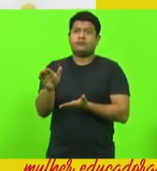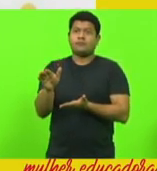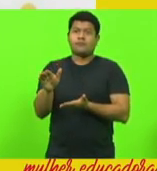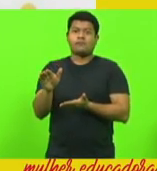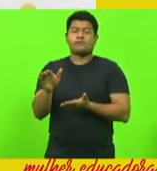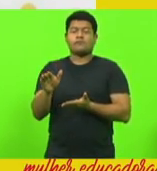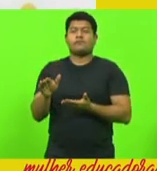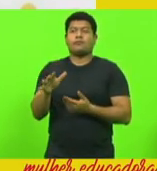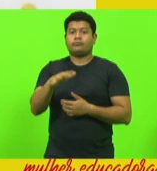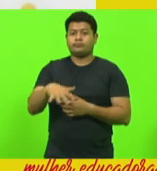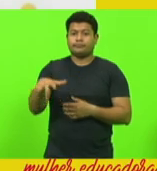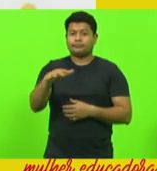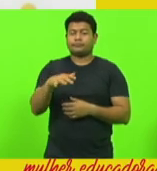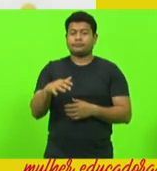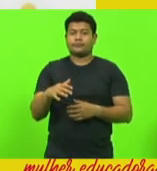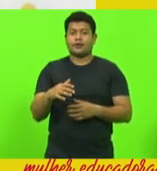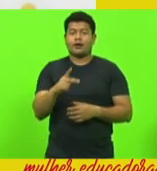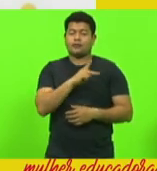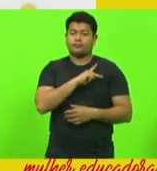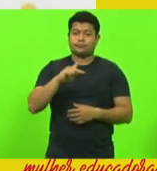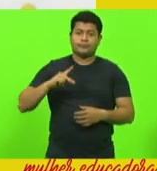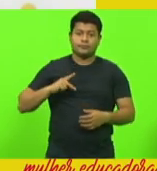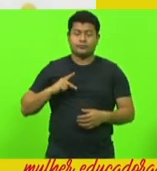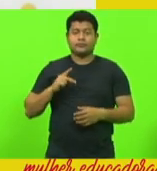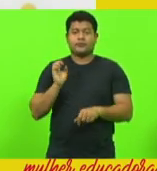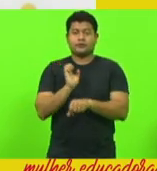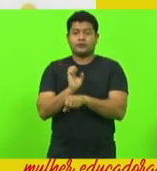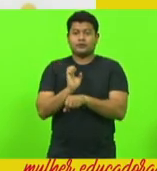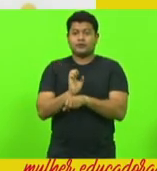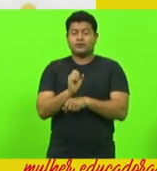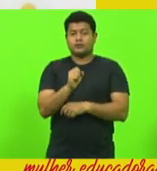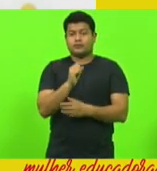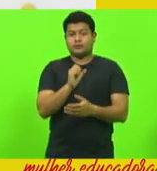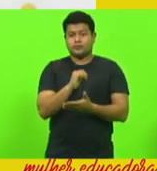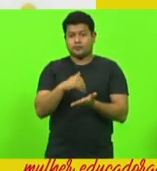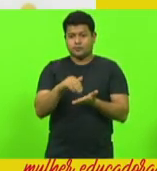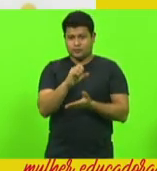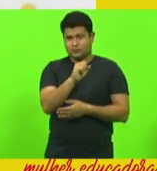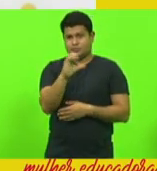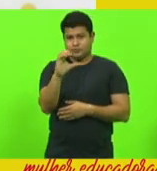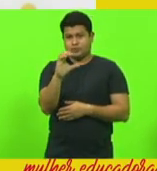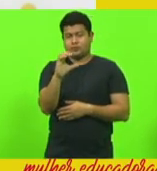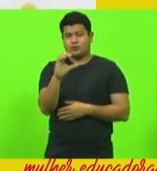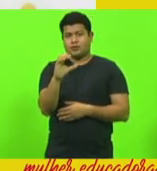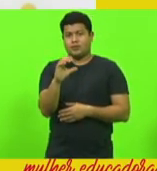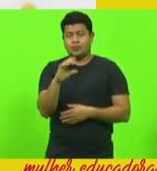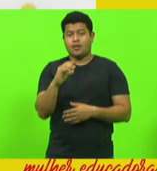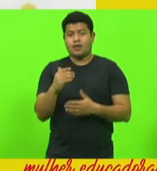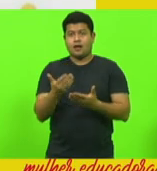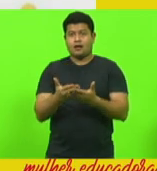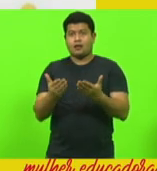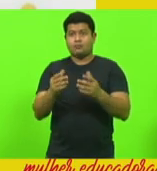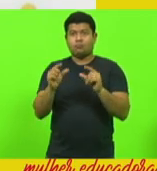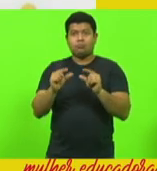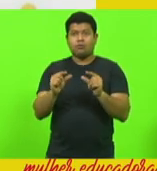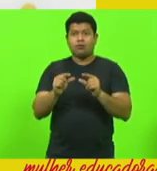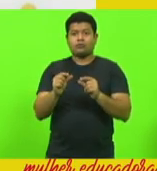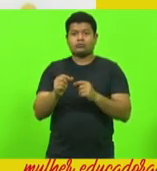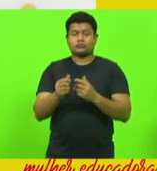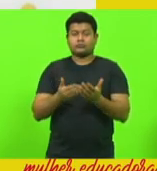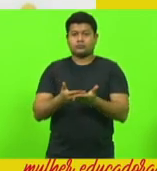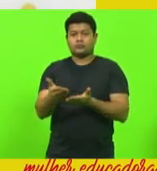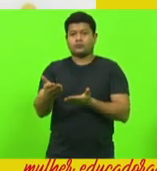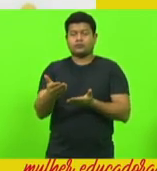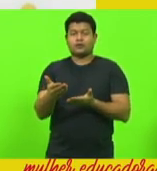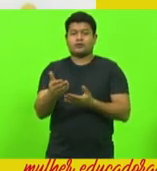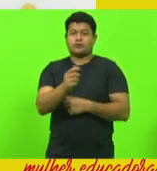de ensino. Na rede pública estadual de Santa Catarina, nos anos iniciais, ela é pequena, 0,1%,